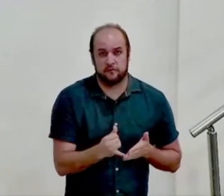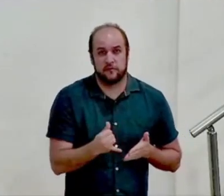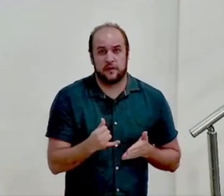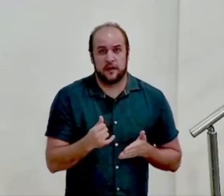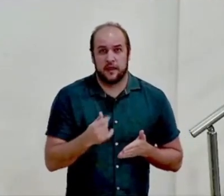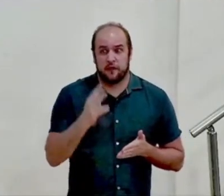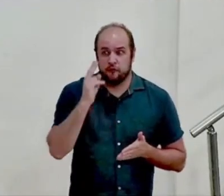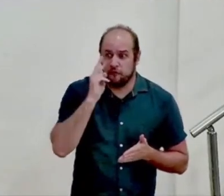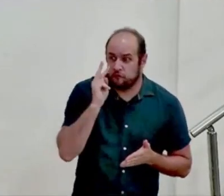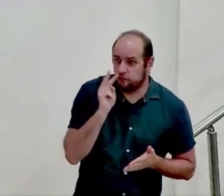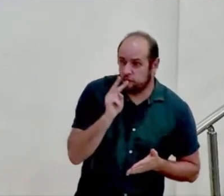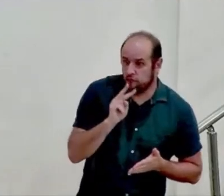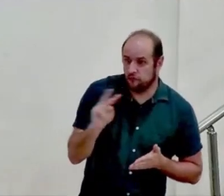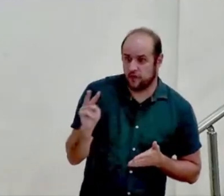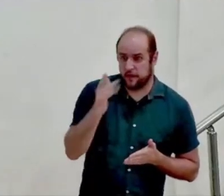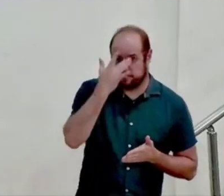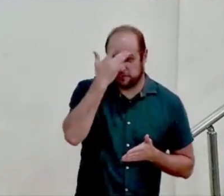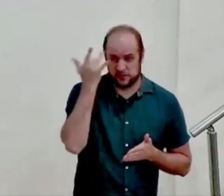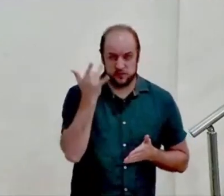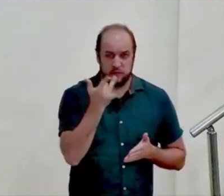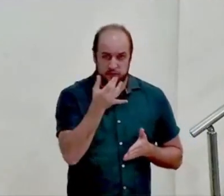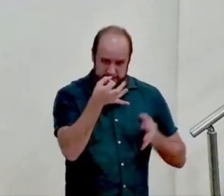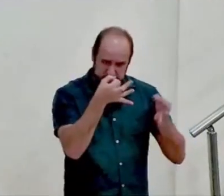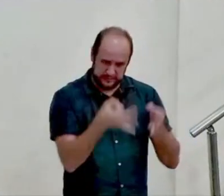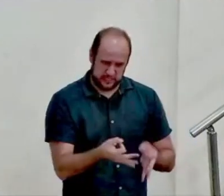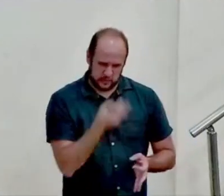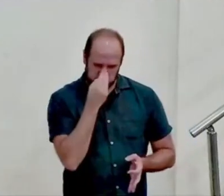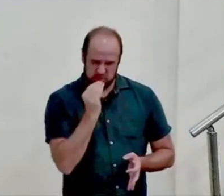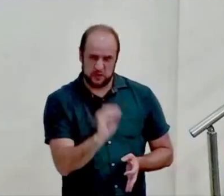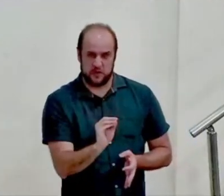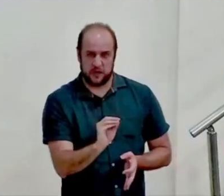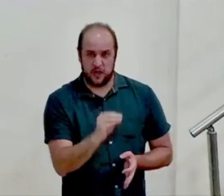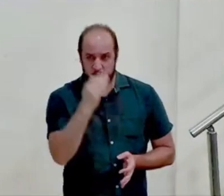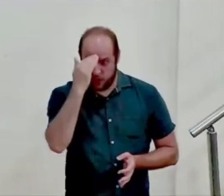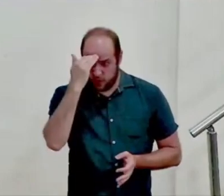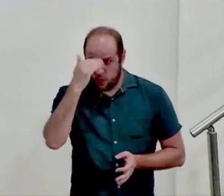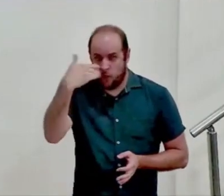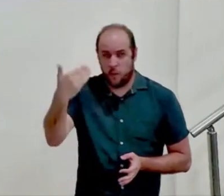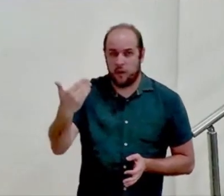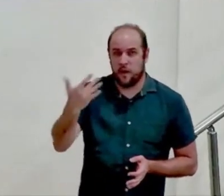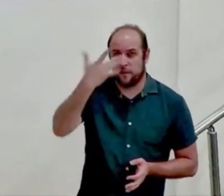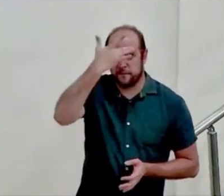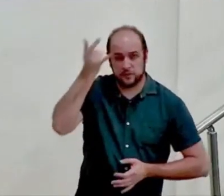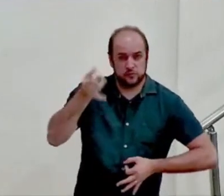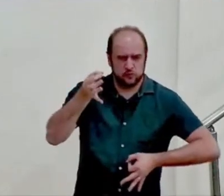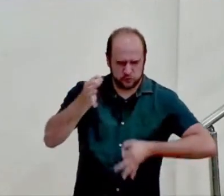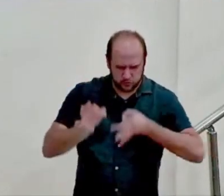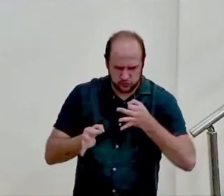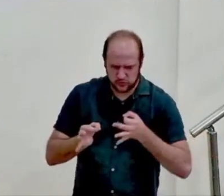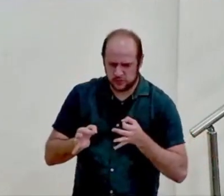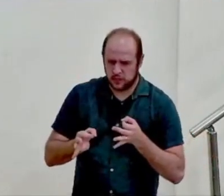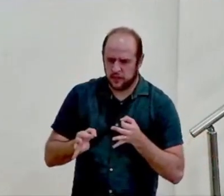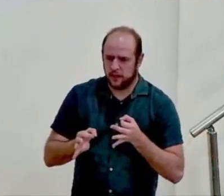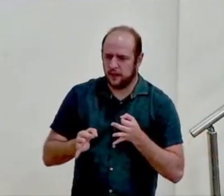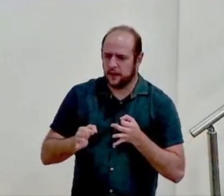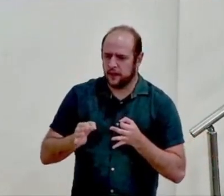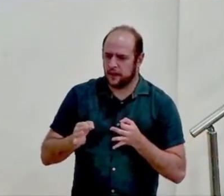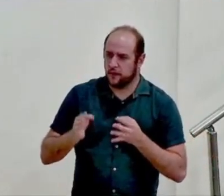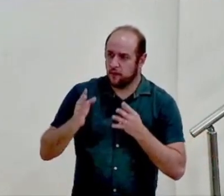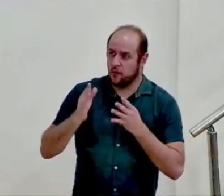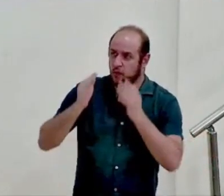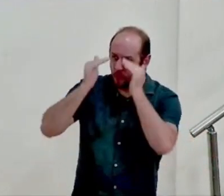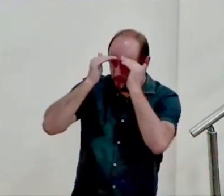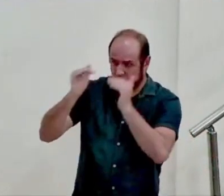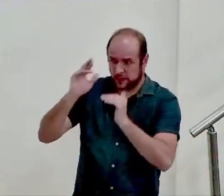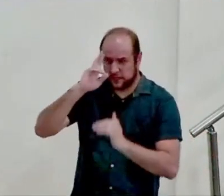desprezível é o réprobo mas honra aos que temem ao senhor e jura com um dano próprio e não se retrata